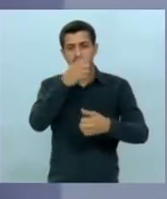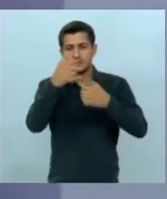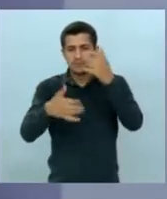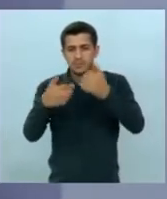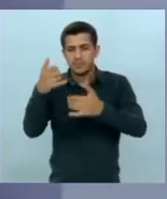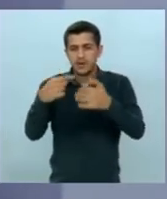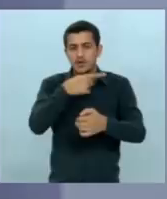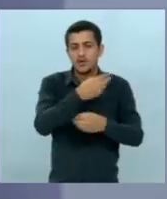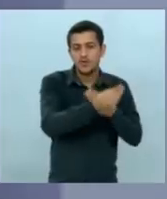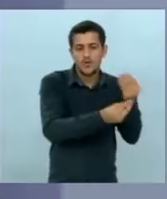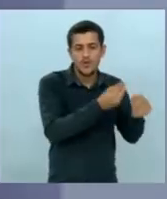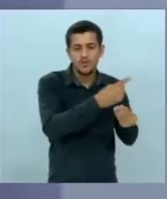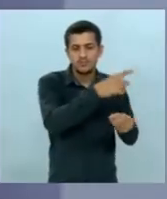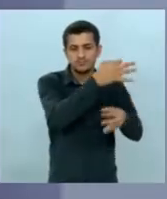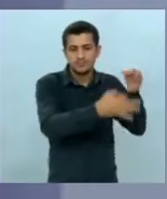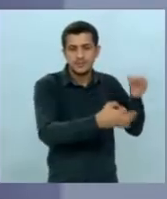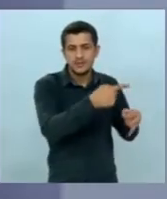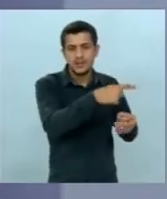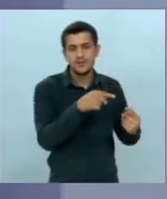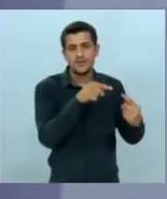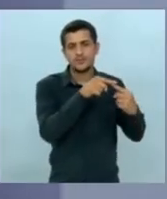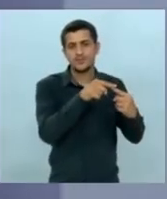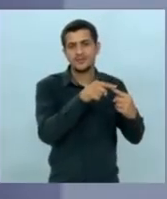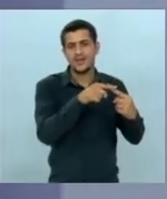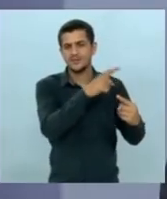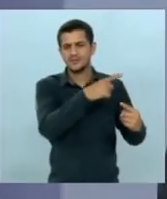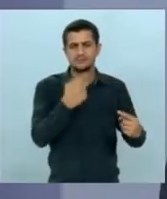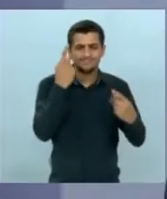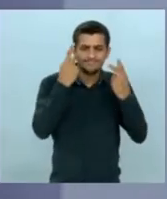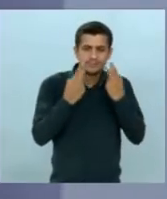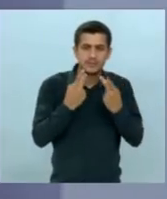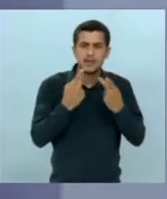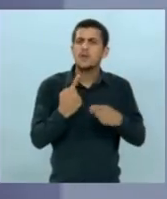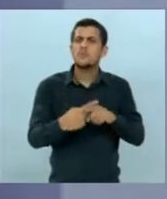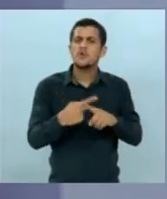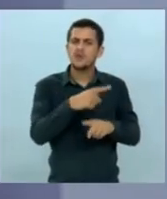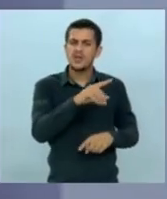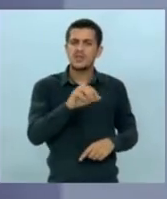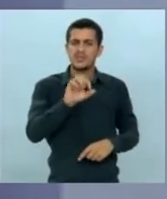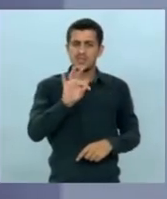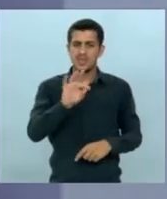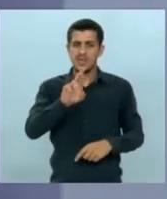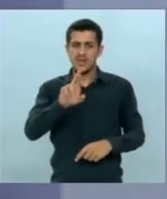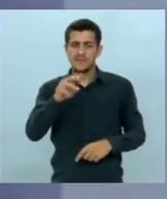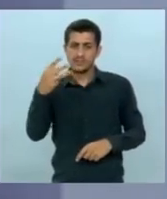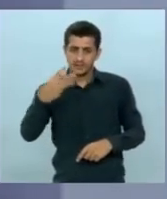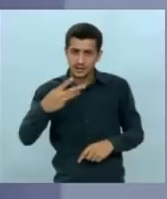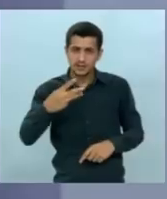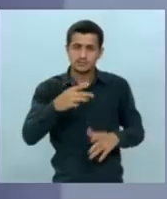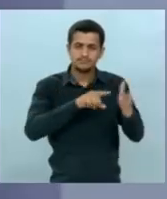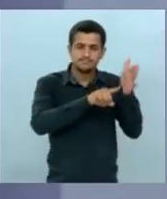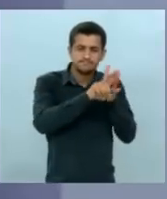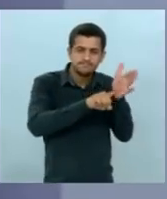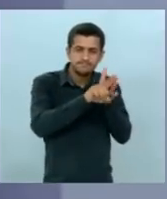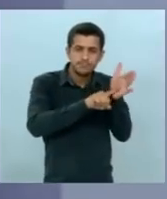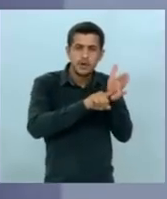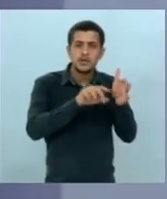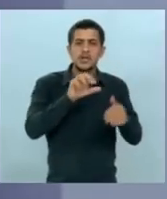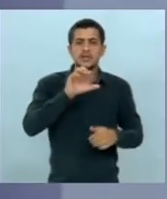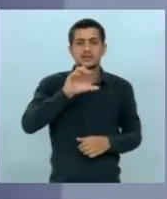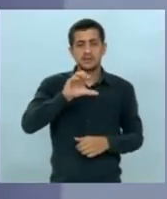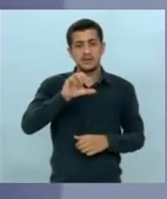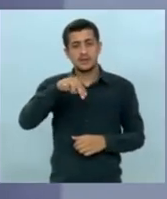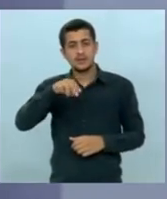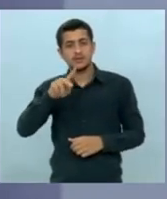você tinha na vara federal que você administrava e por que você está sendo investigado no TRF3 no CNJ no